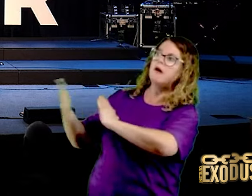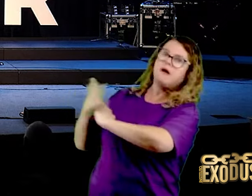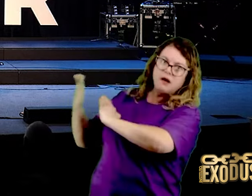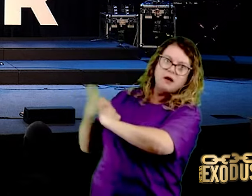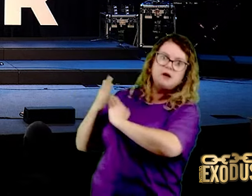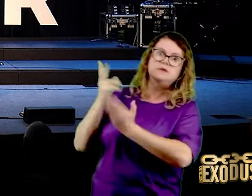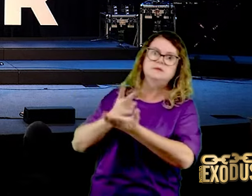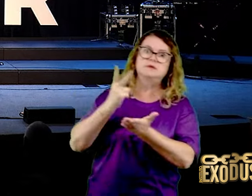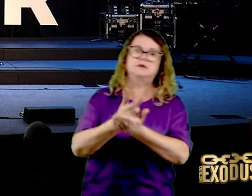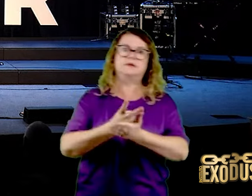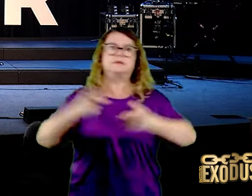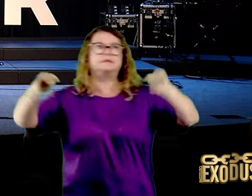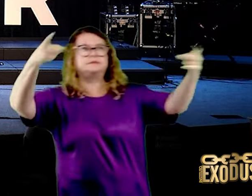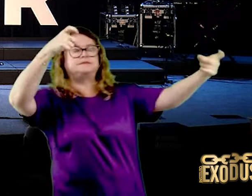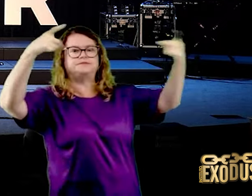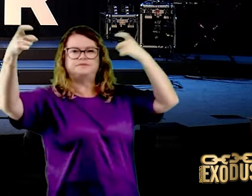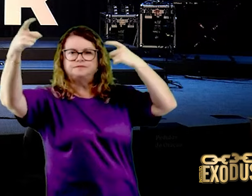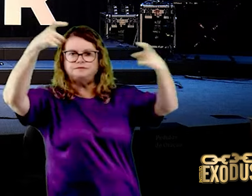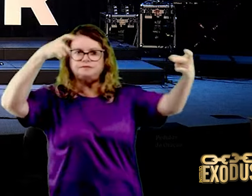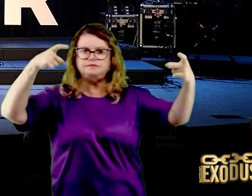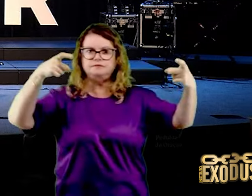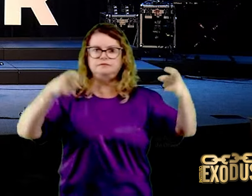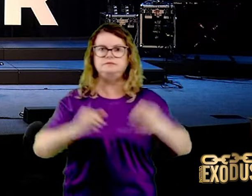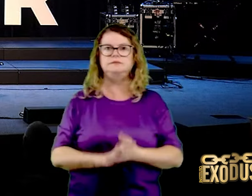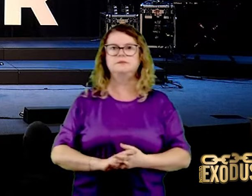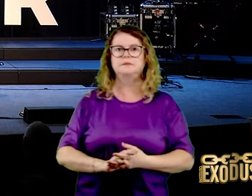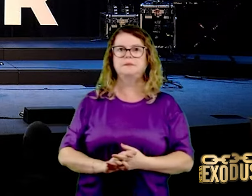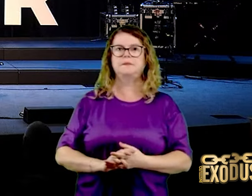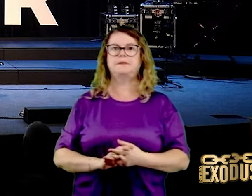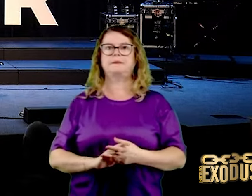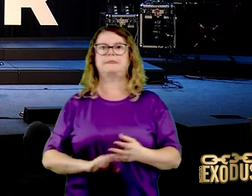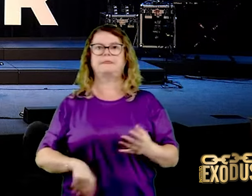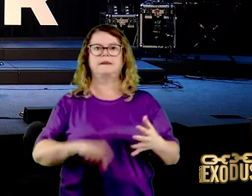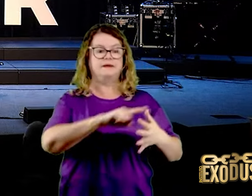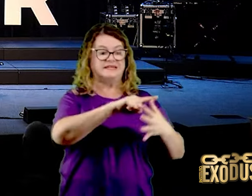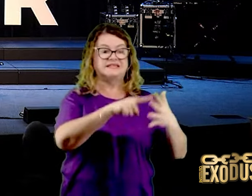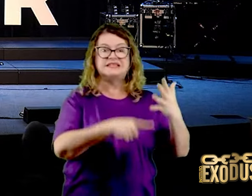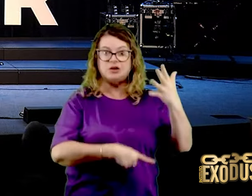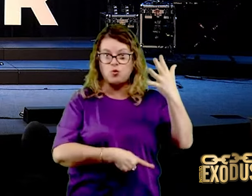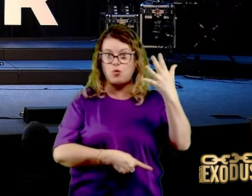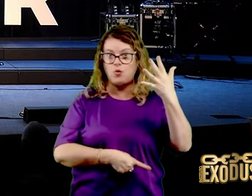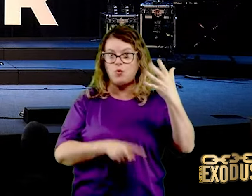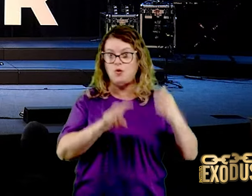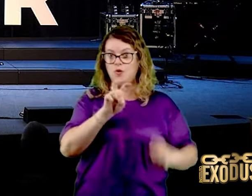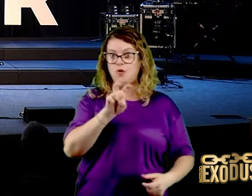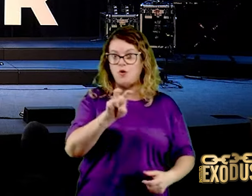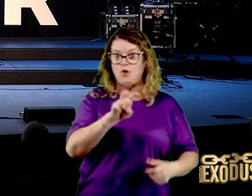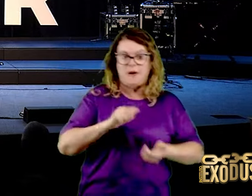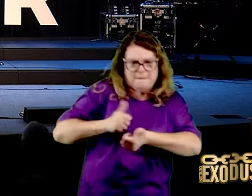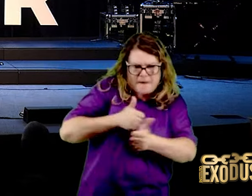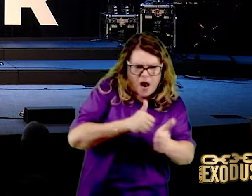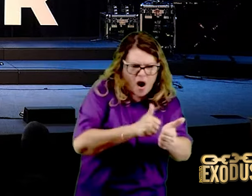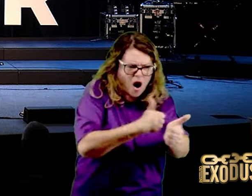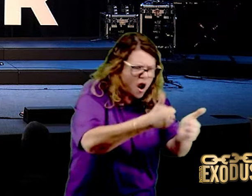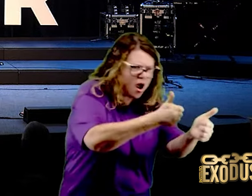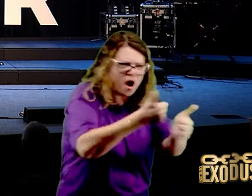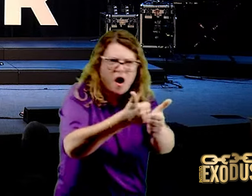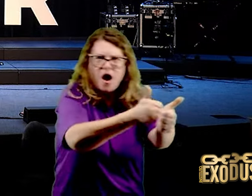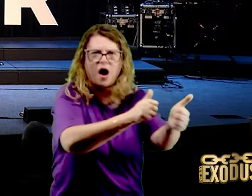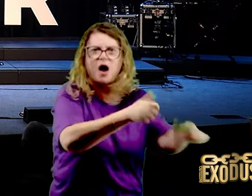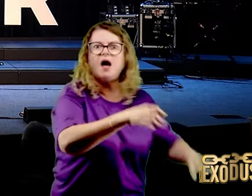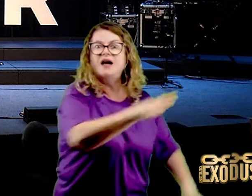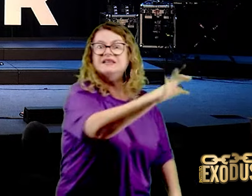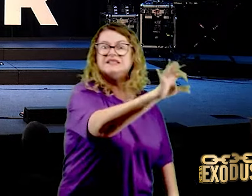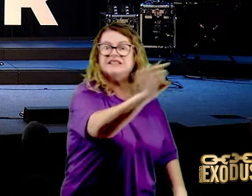batalha espiritual, 5 dentre vós perseguirão 100, um cento. E 100 dos vossos perseguirão 10